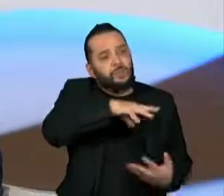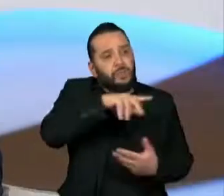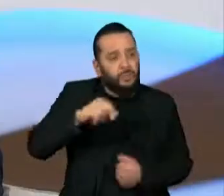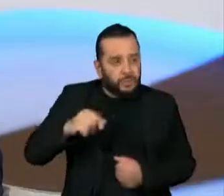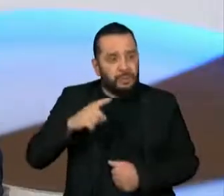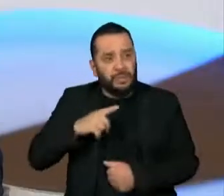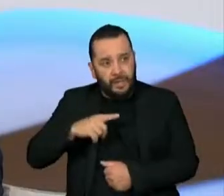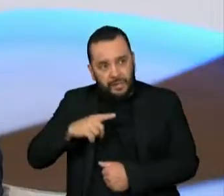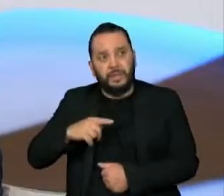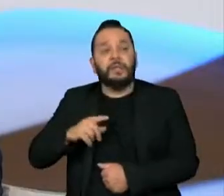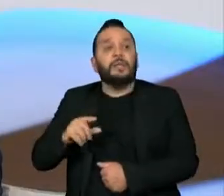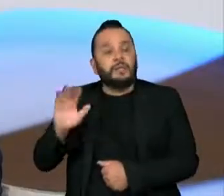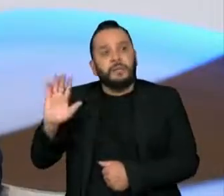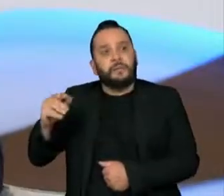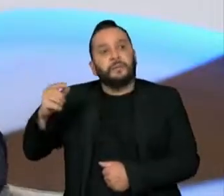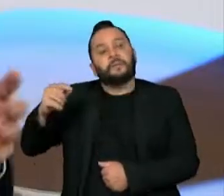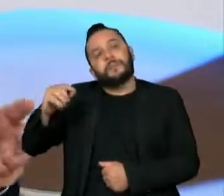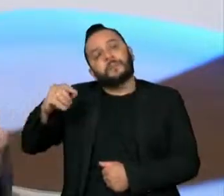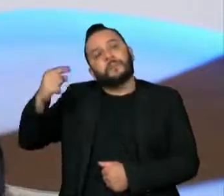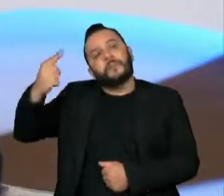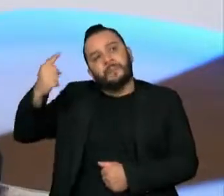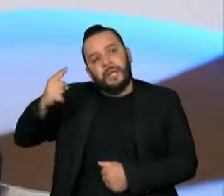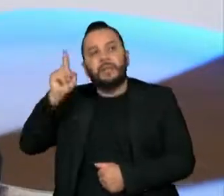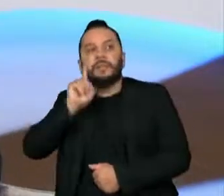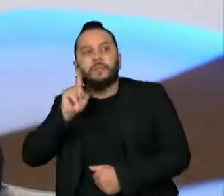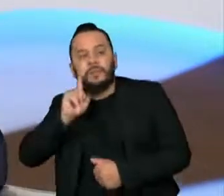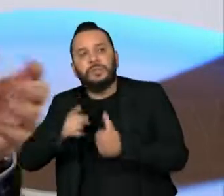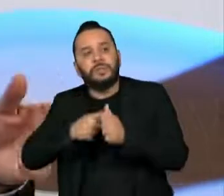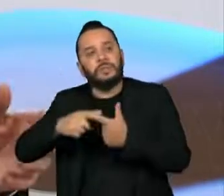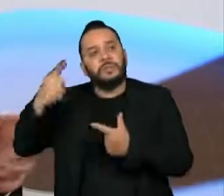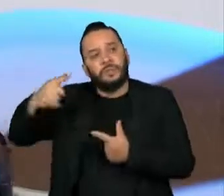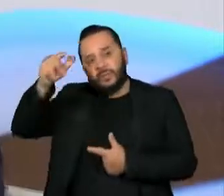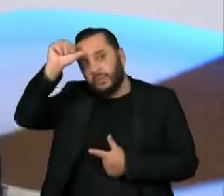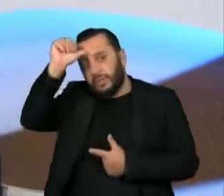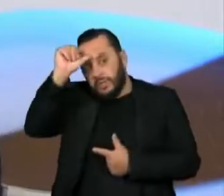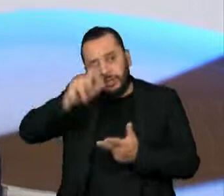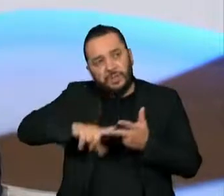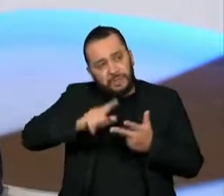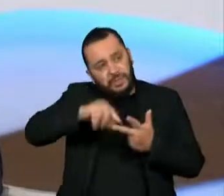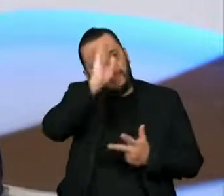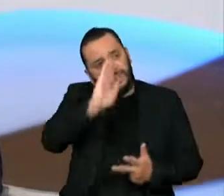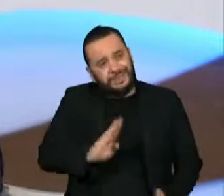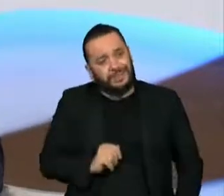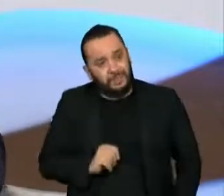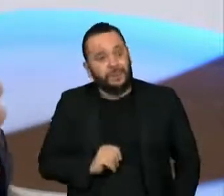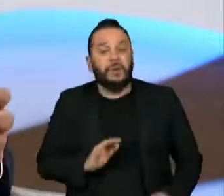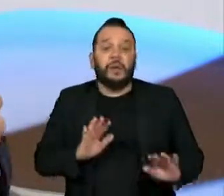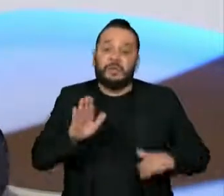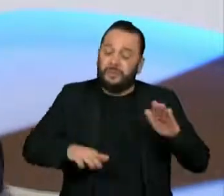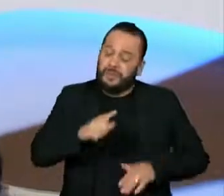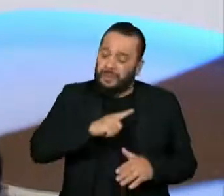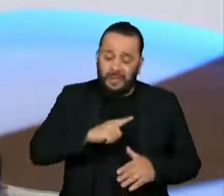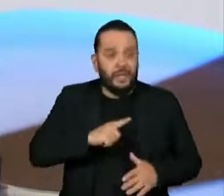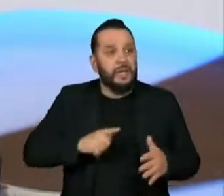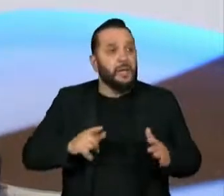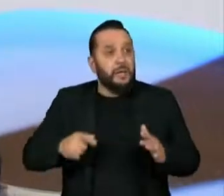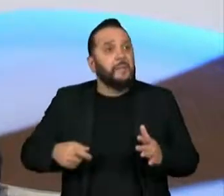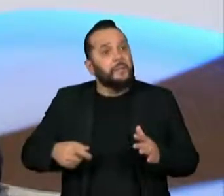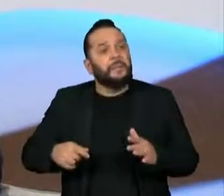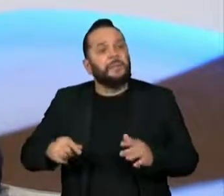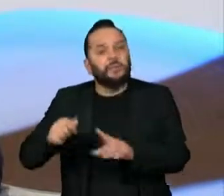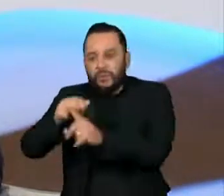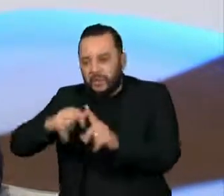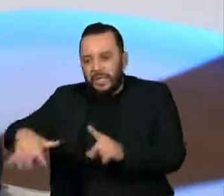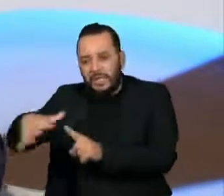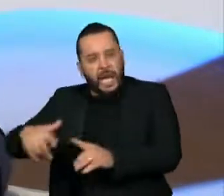e Estados Unidos, tem enormes pressões de demandas mais variadas que vêm da sociedade, muitas delas legítimas. O problema é que nós temos que